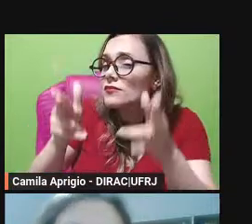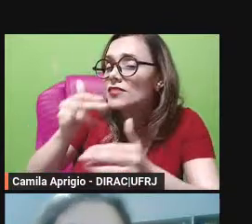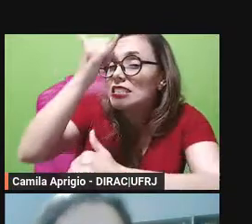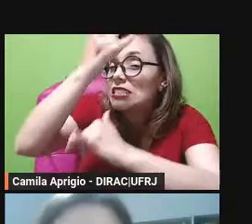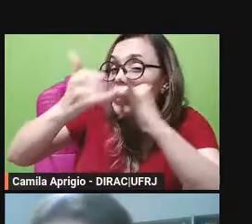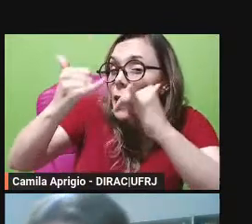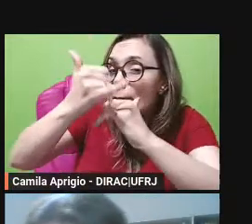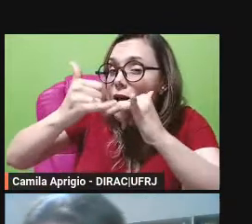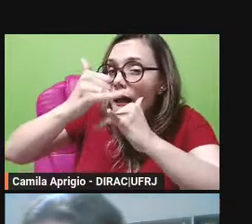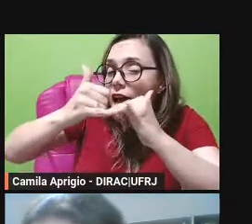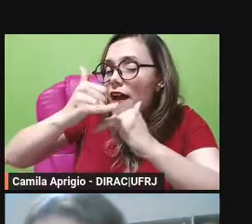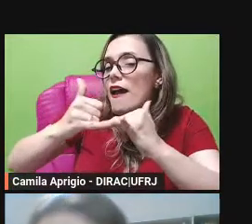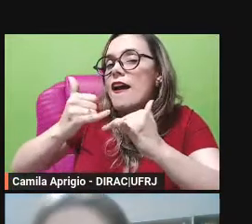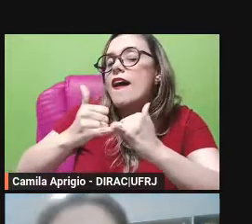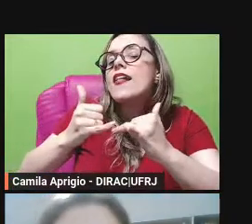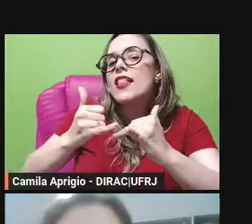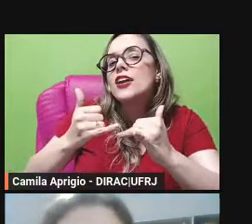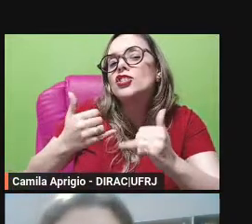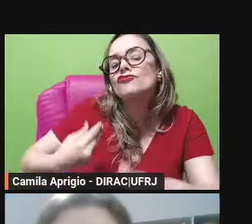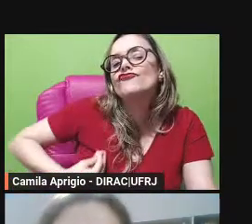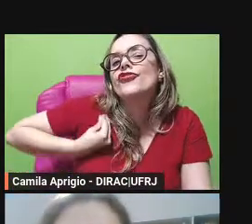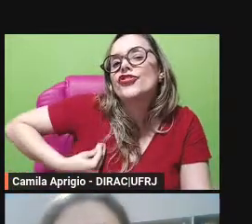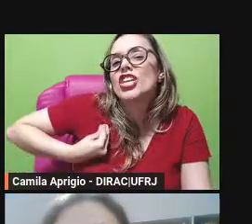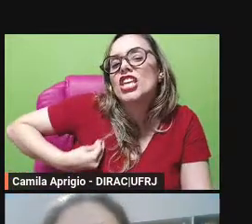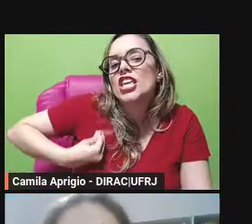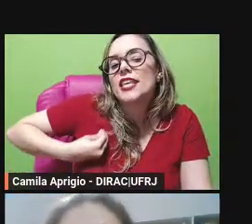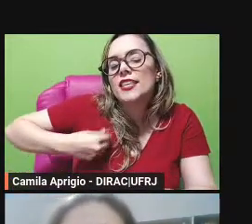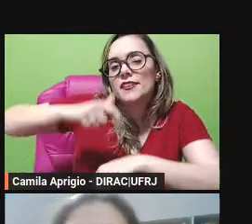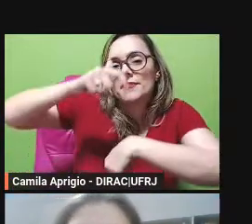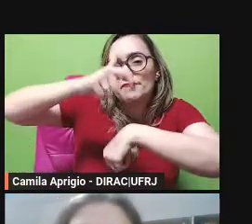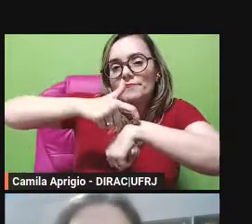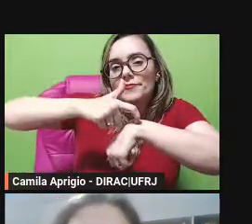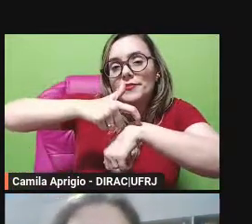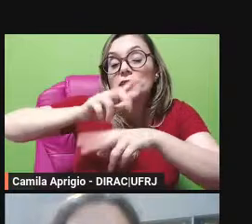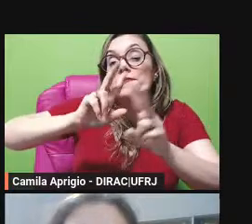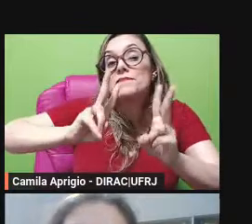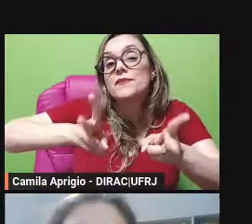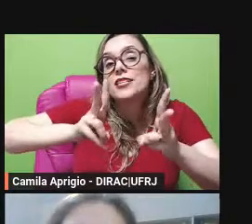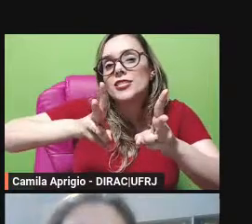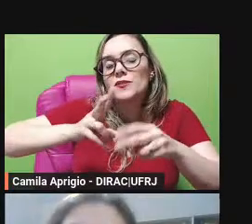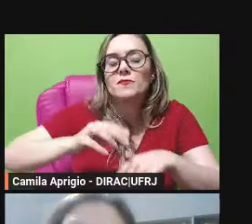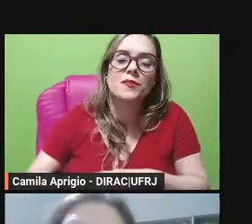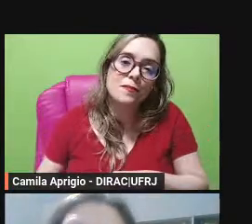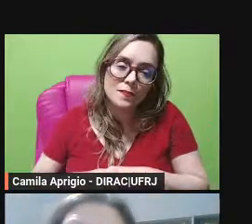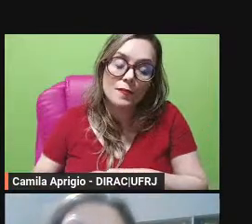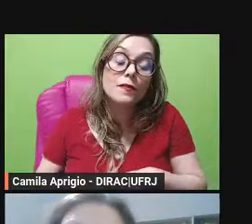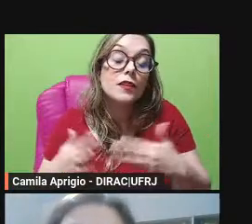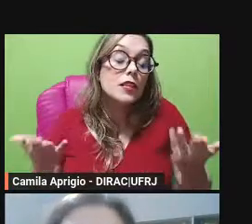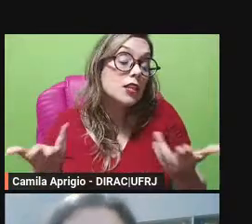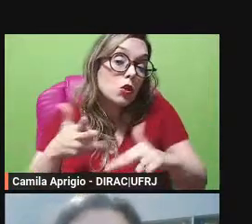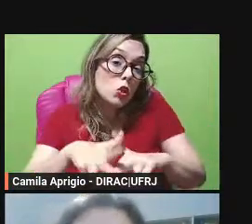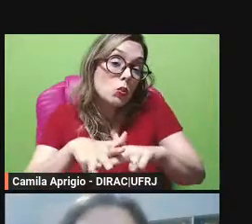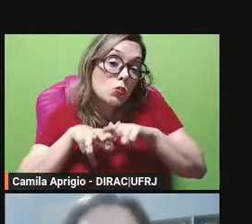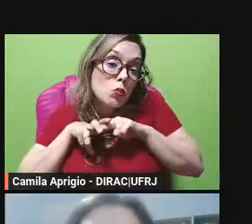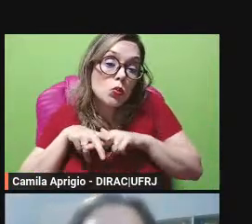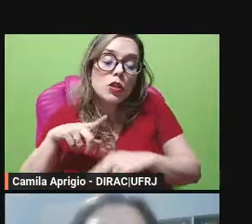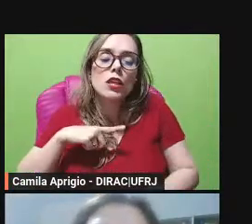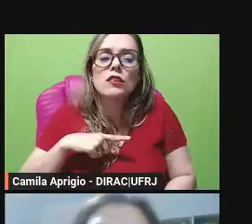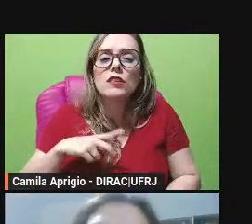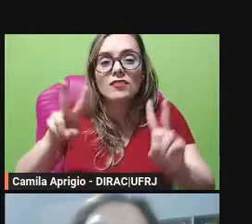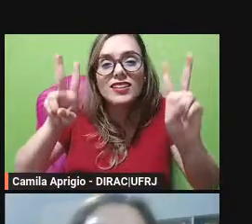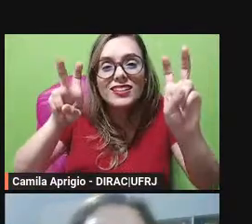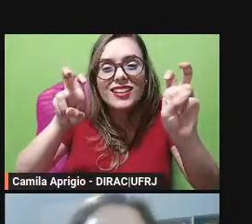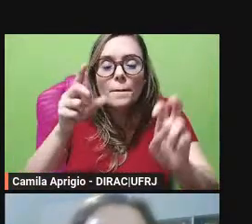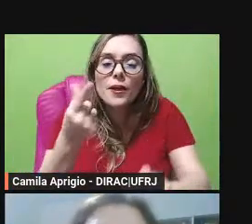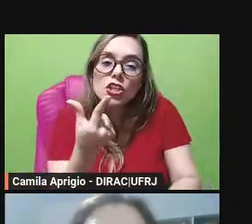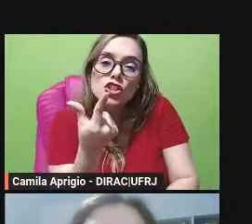vivendo né dentro da narrativa eu também tenho uma situação em que dinheiro né é